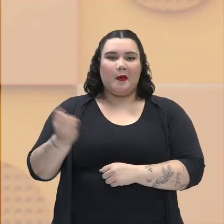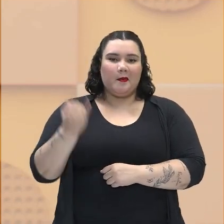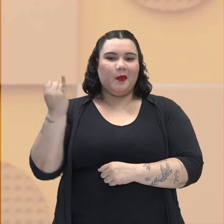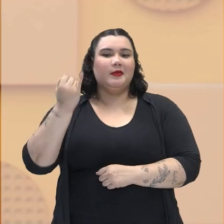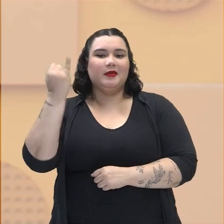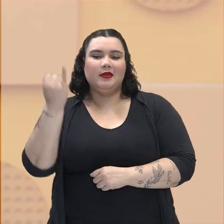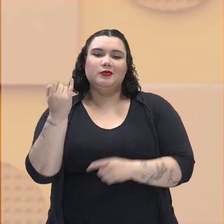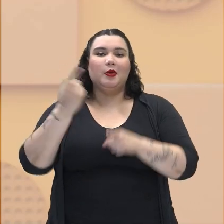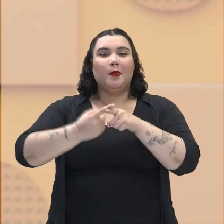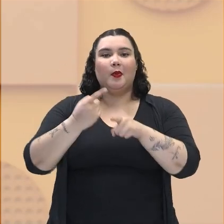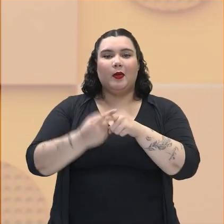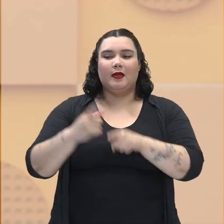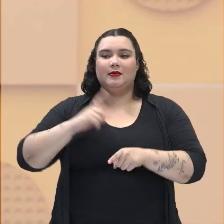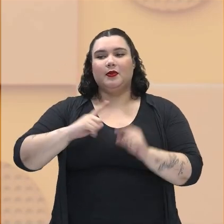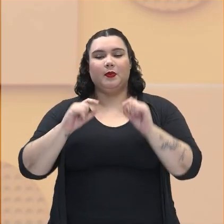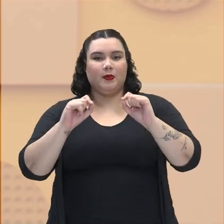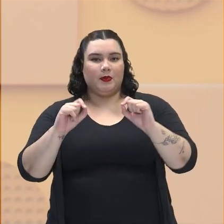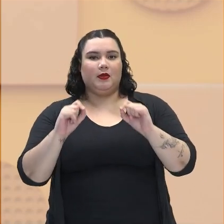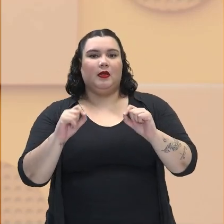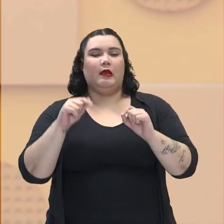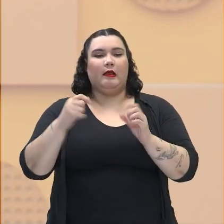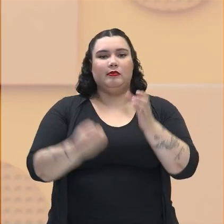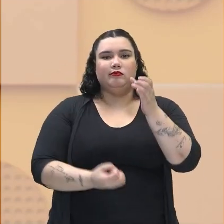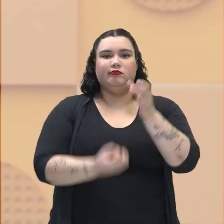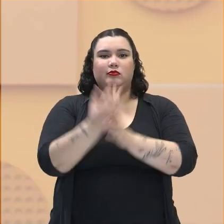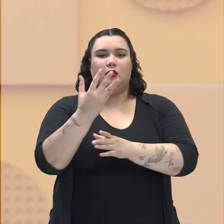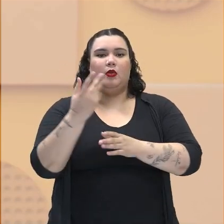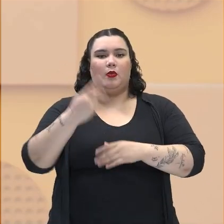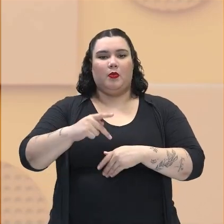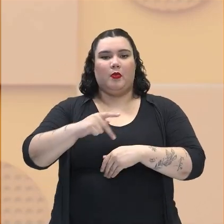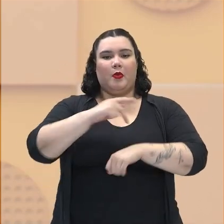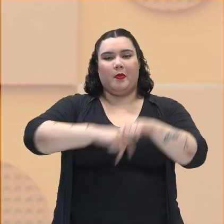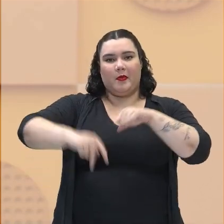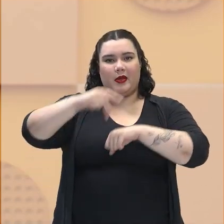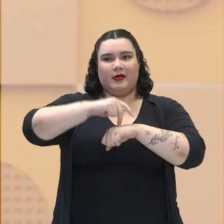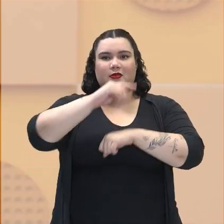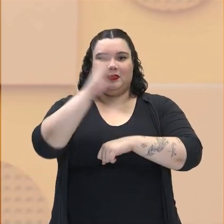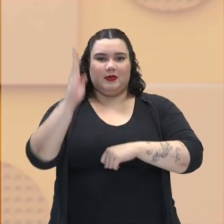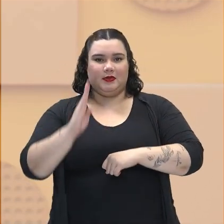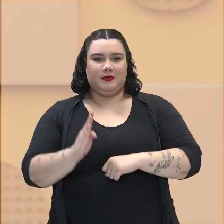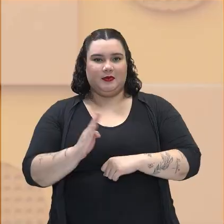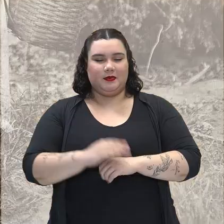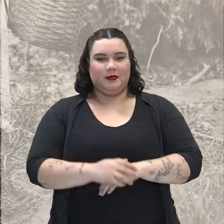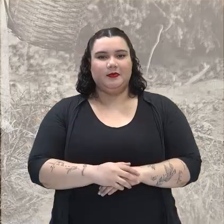justamente para a formação da colônia e do que viria a ser o próprio Brasil.